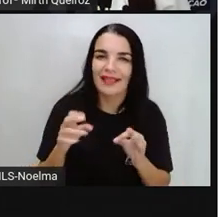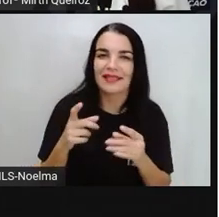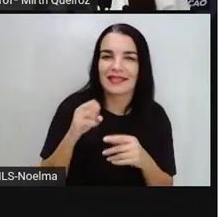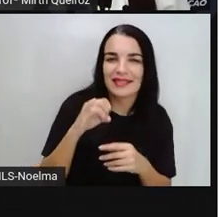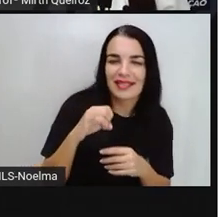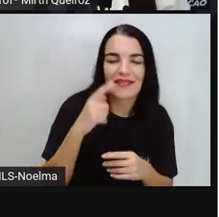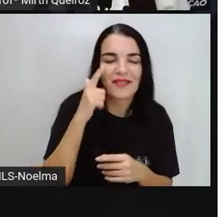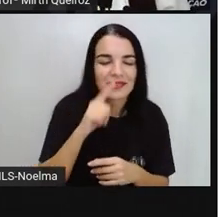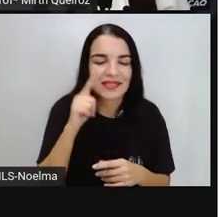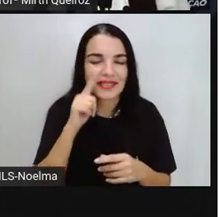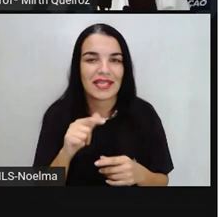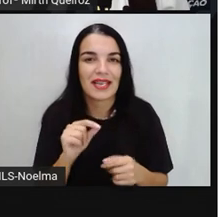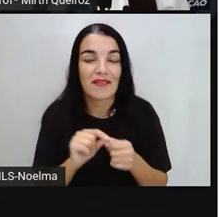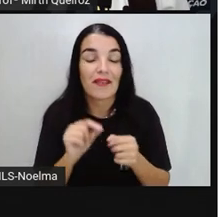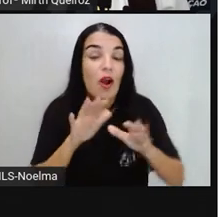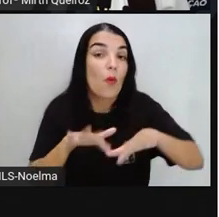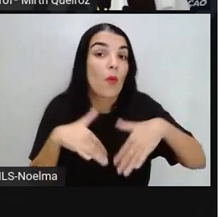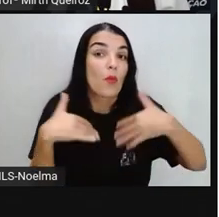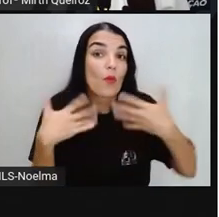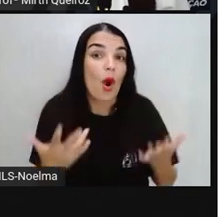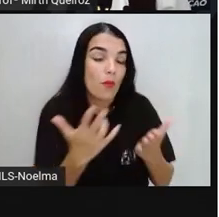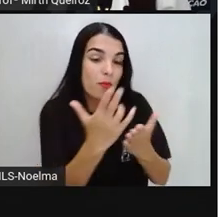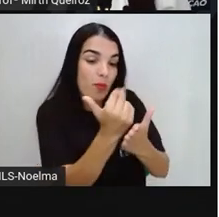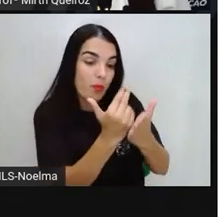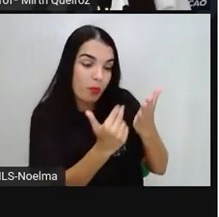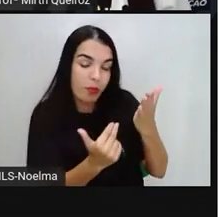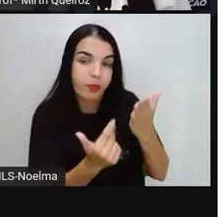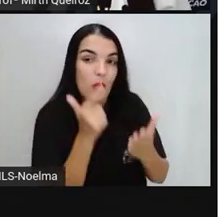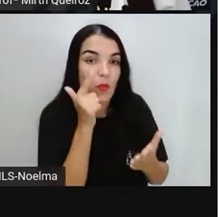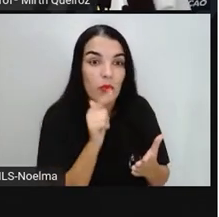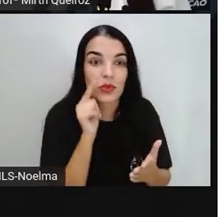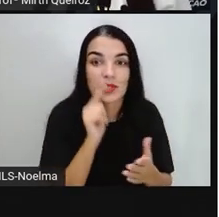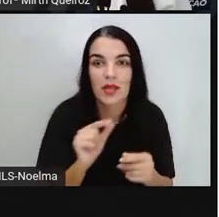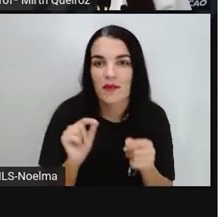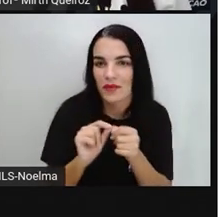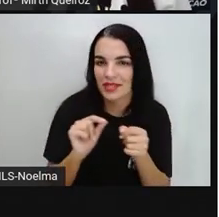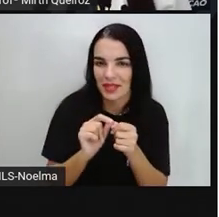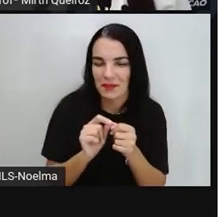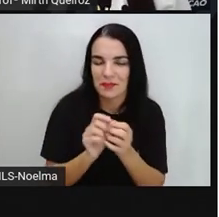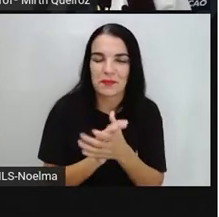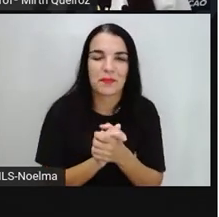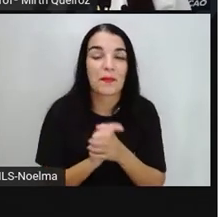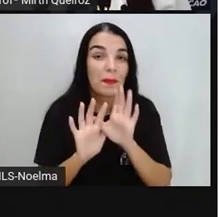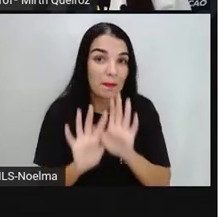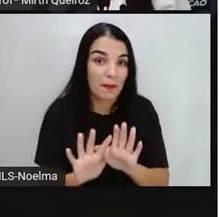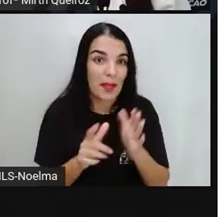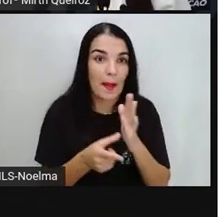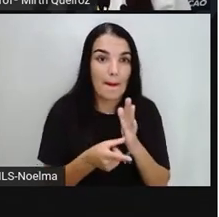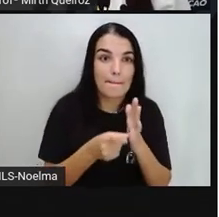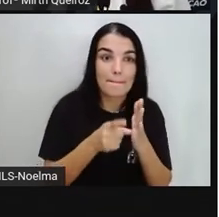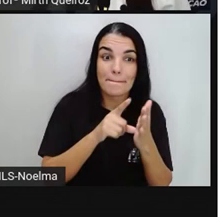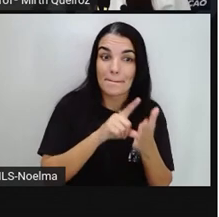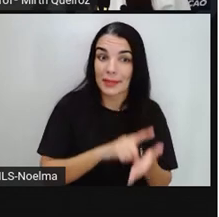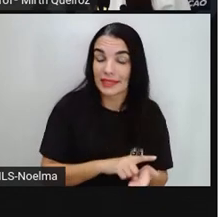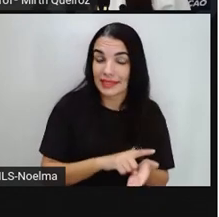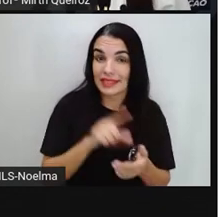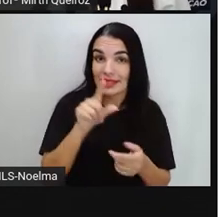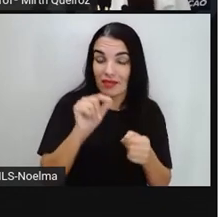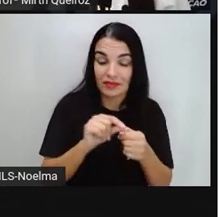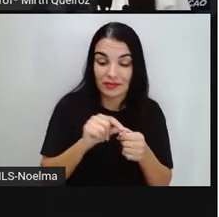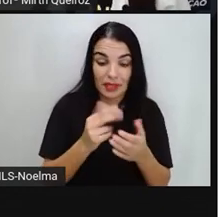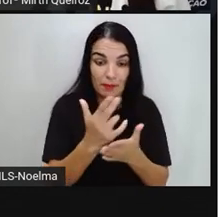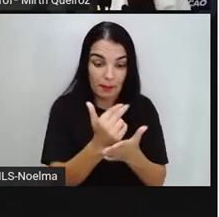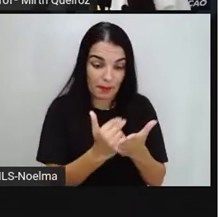que figuras vocês conseguiram formar aí com o tangrã. Mas antes de vocês formarem essas figuras